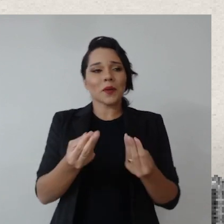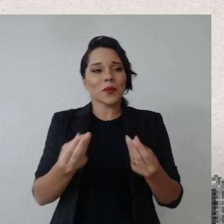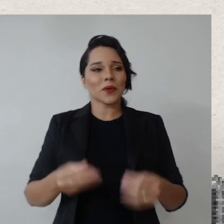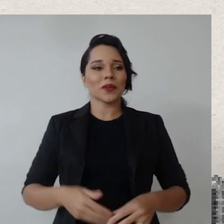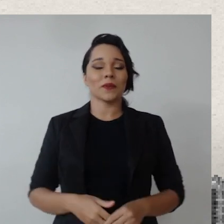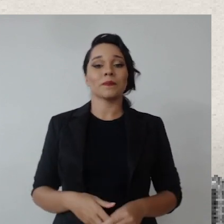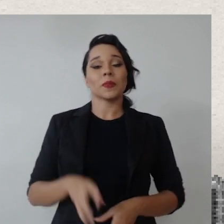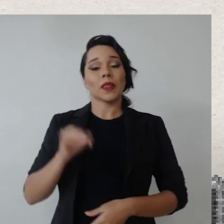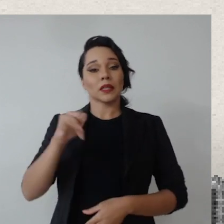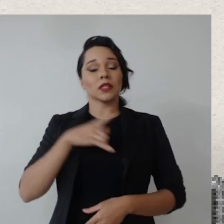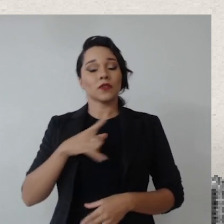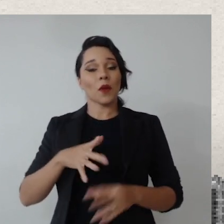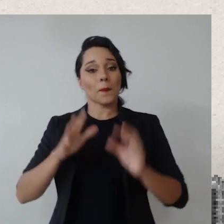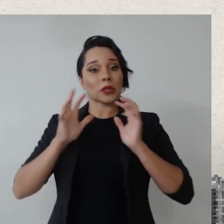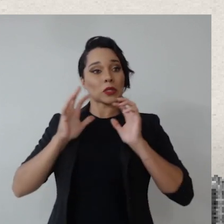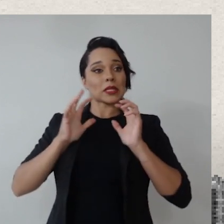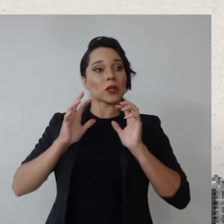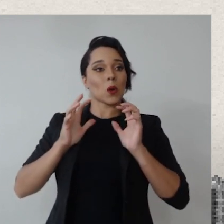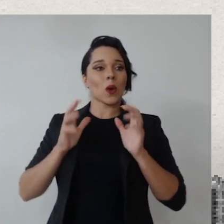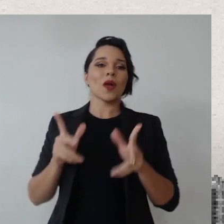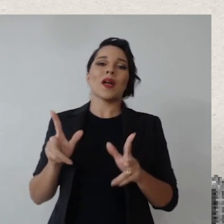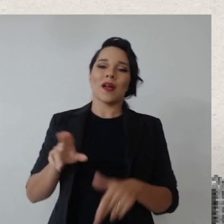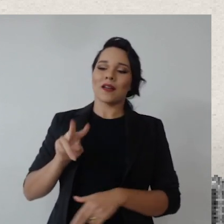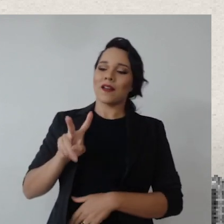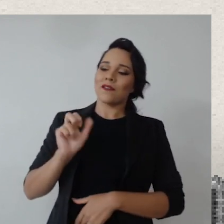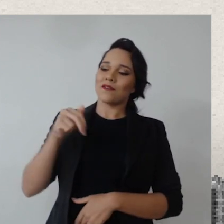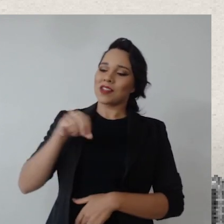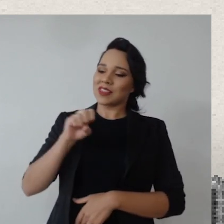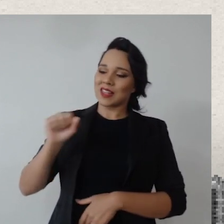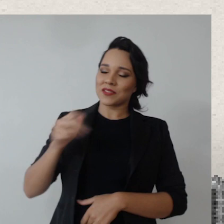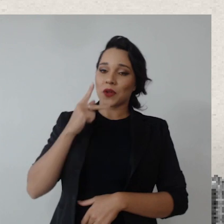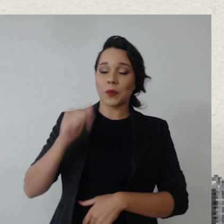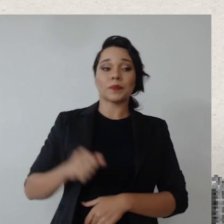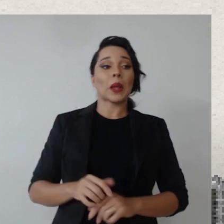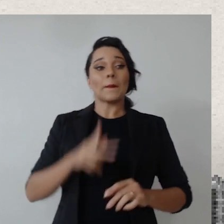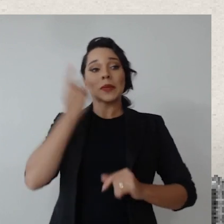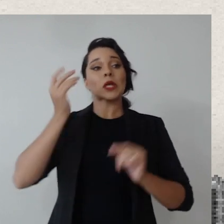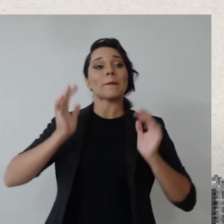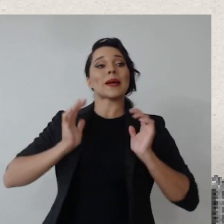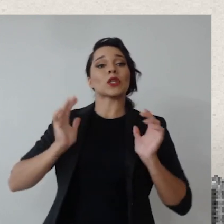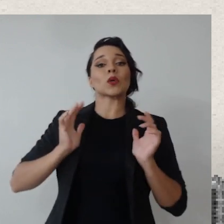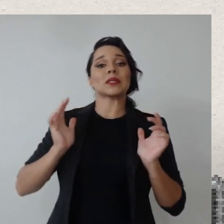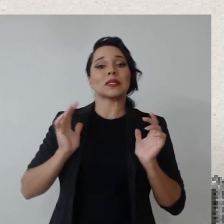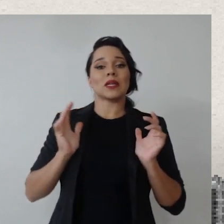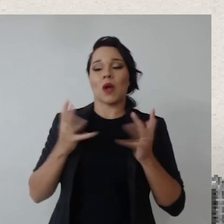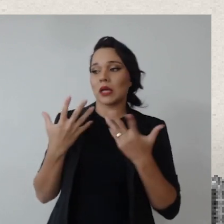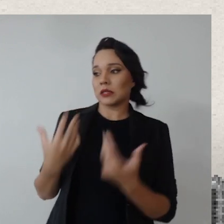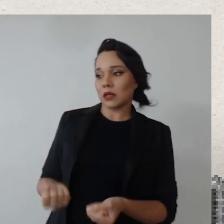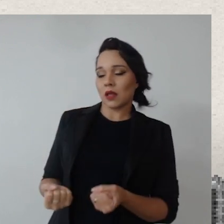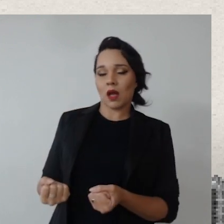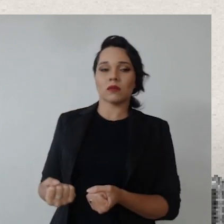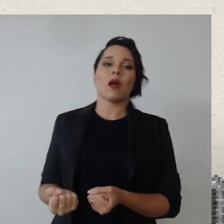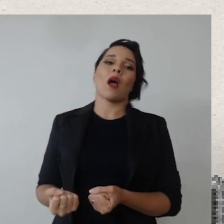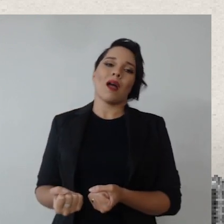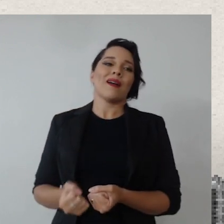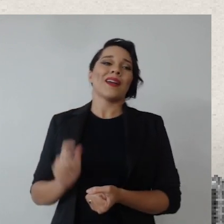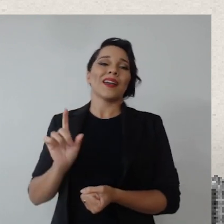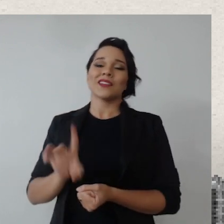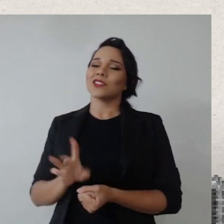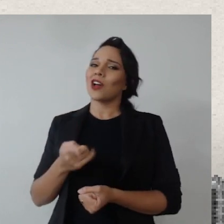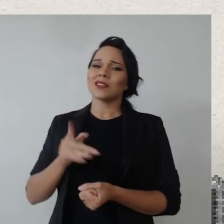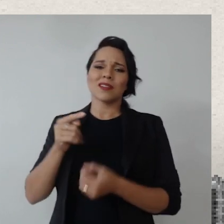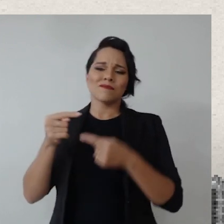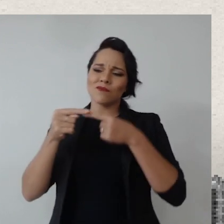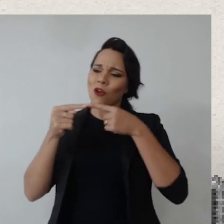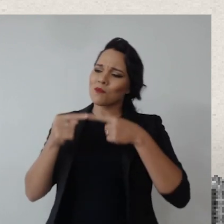muito, e assim, se tiver um patrocinador, aí a Vanessa reforçou muito bem isso, o patrocinador aceitando, é uma questão